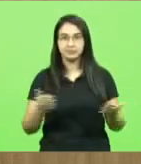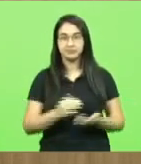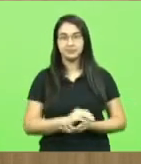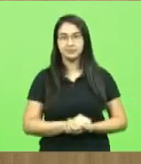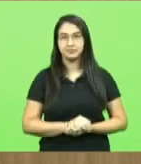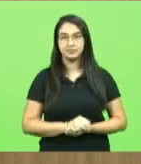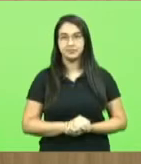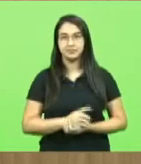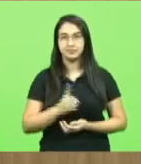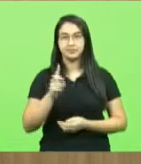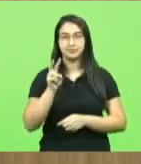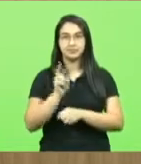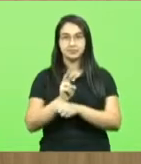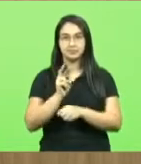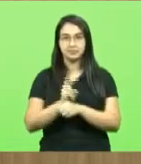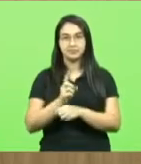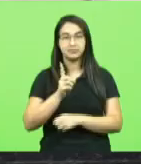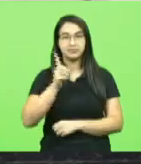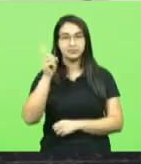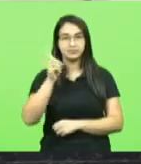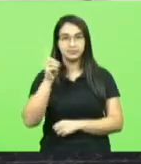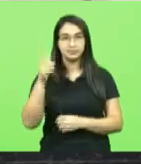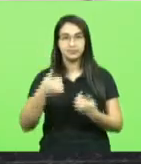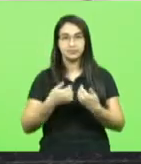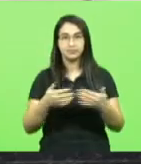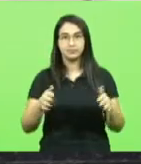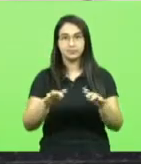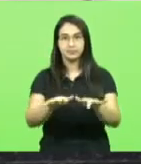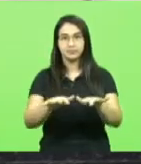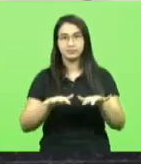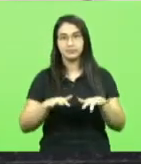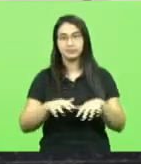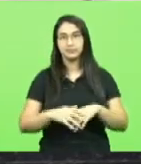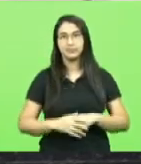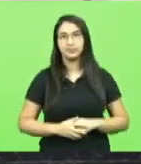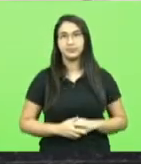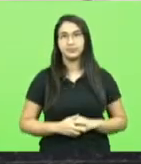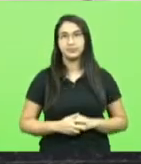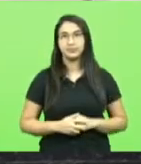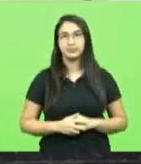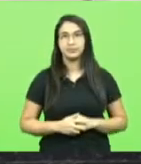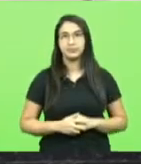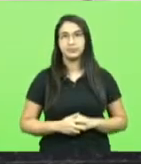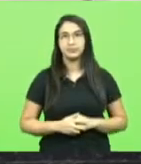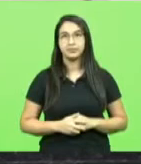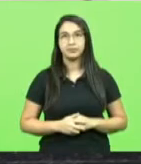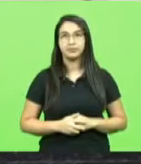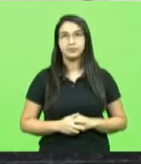Sobre a proteção de Deus, declaro aberta a presente sessão. Eu,